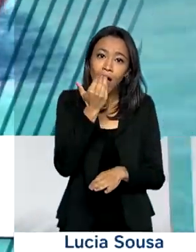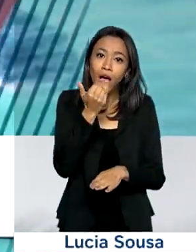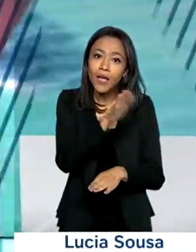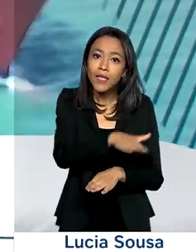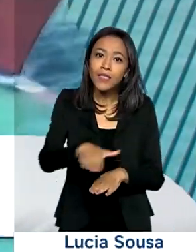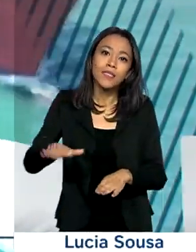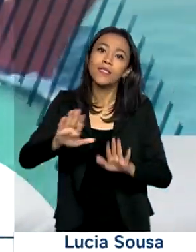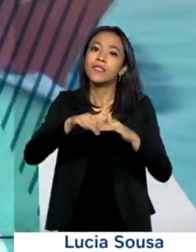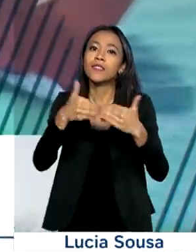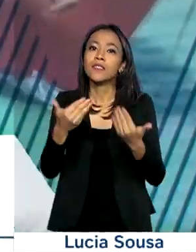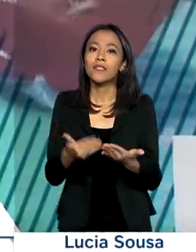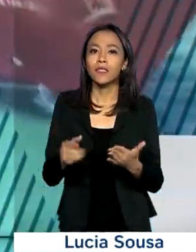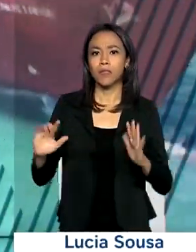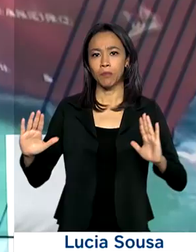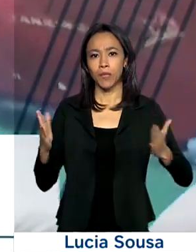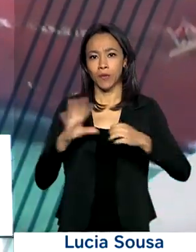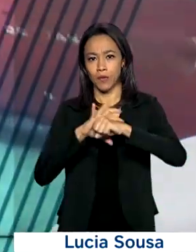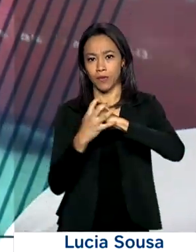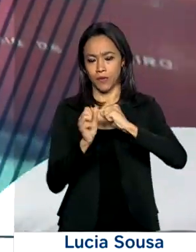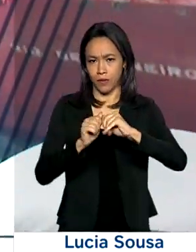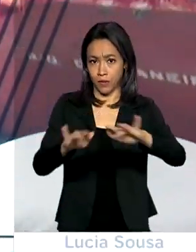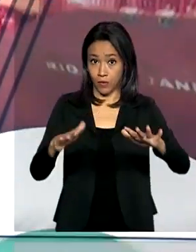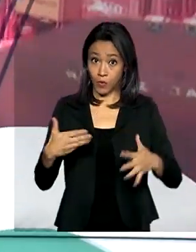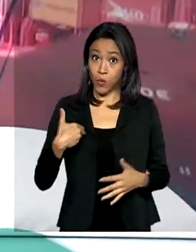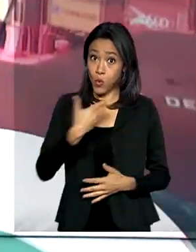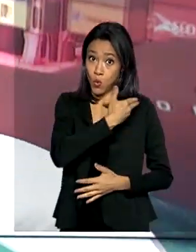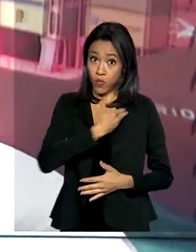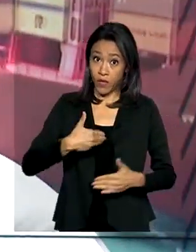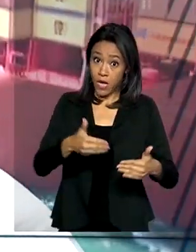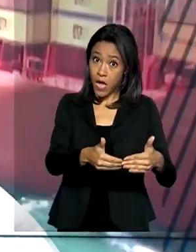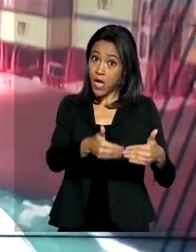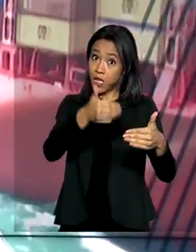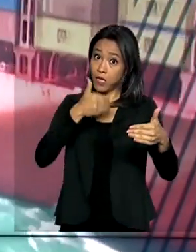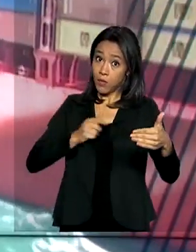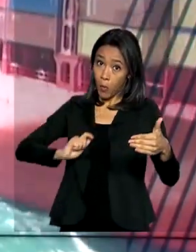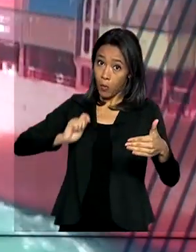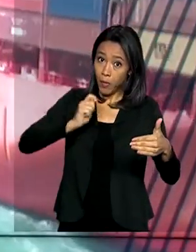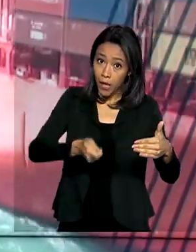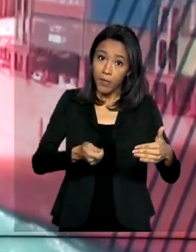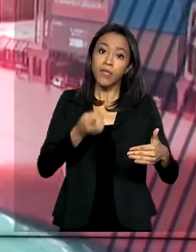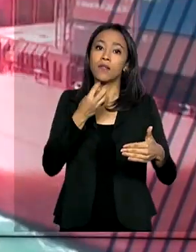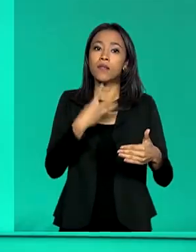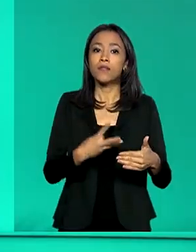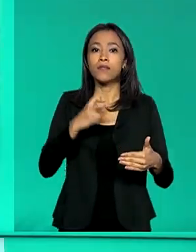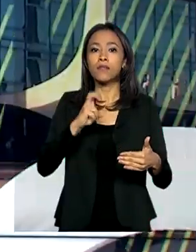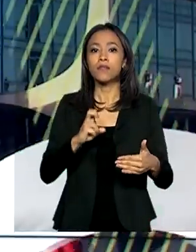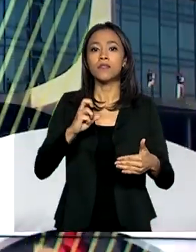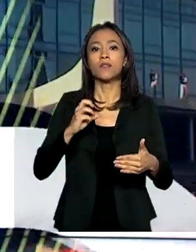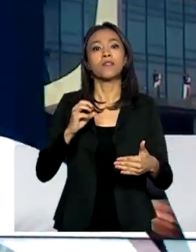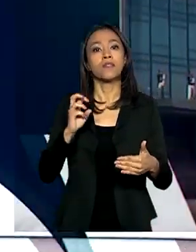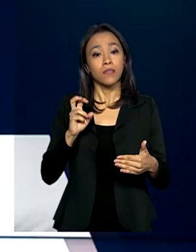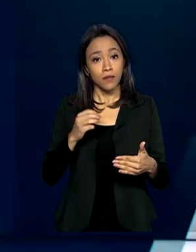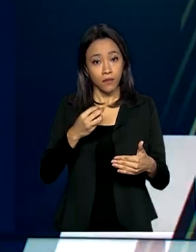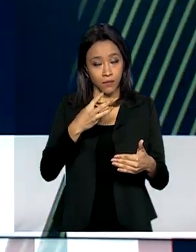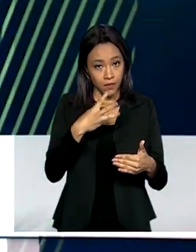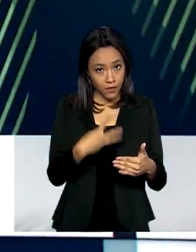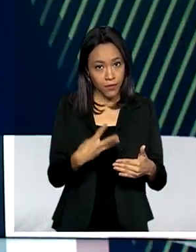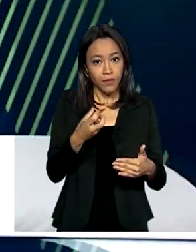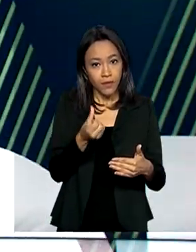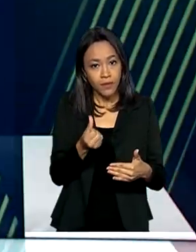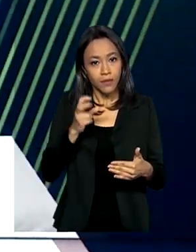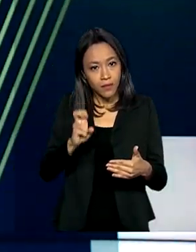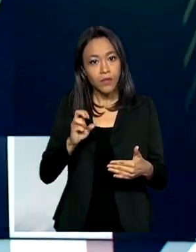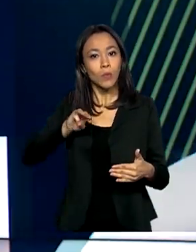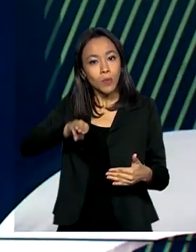pandemia. O governo antecipou o repasse de 365 milhões de reais do Programa Nacional de